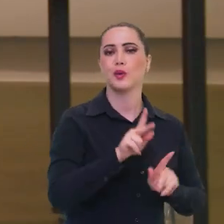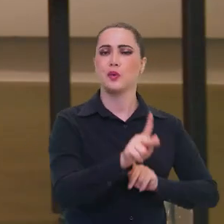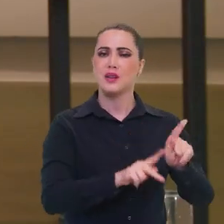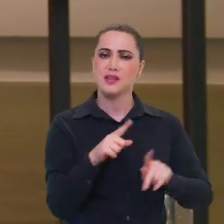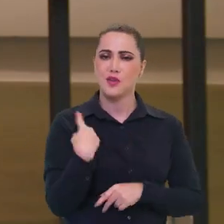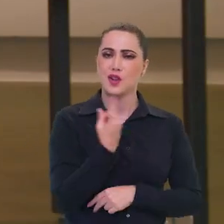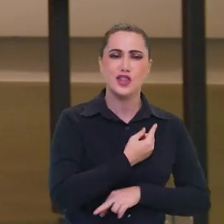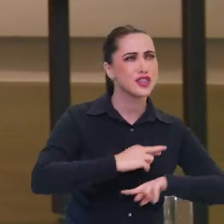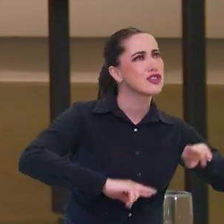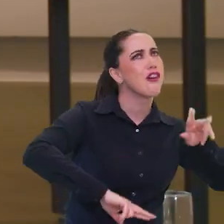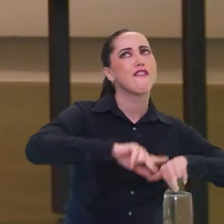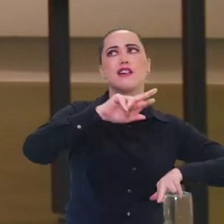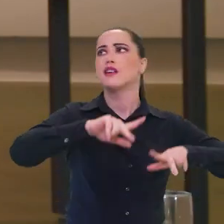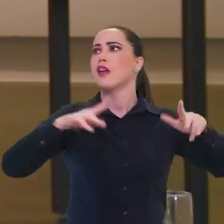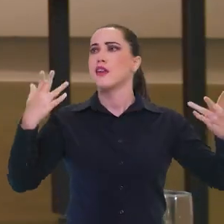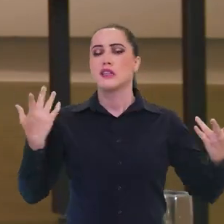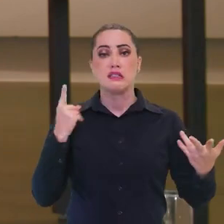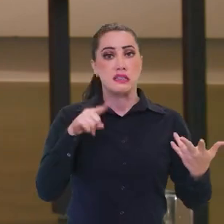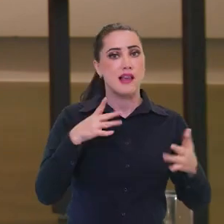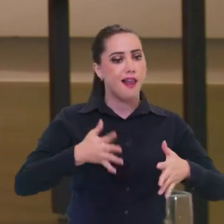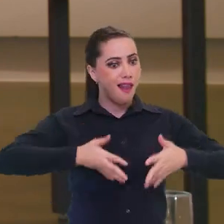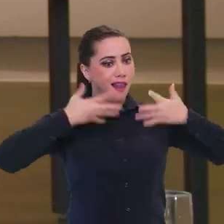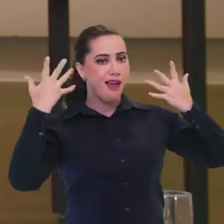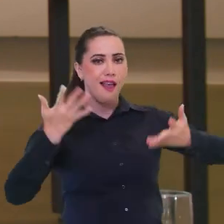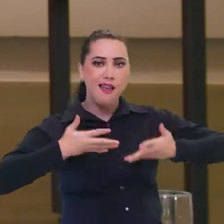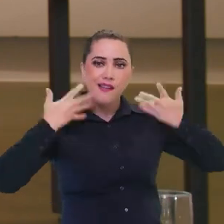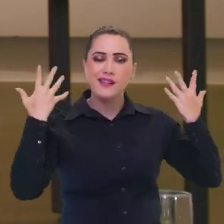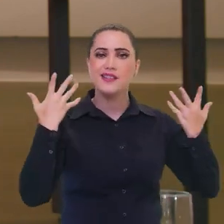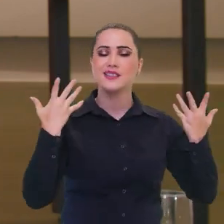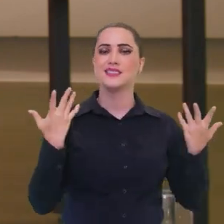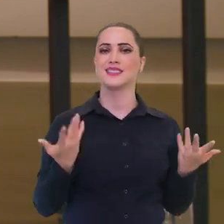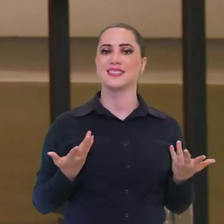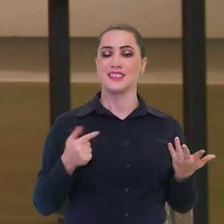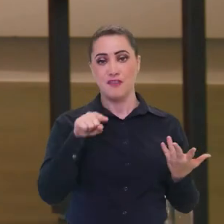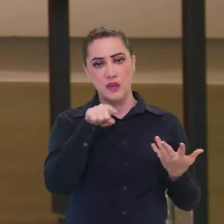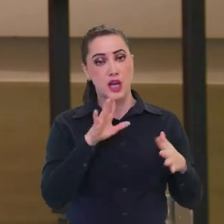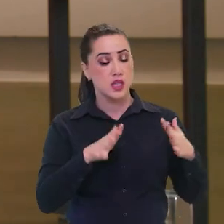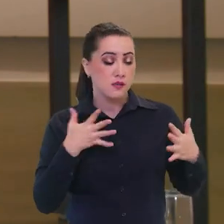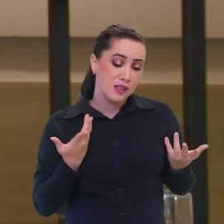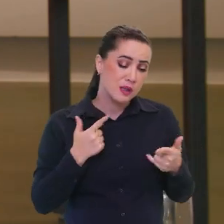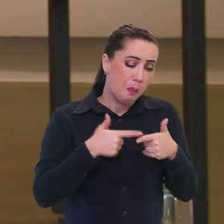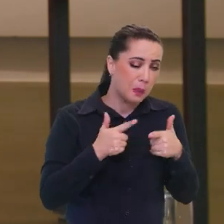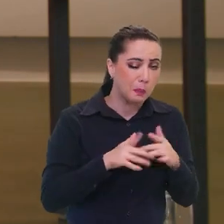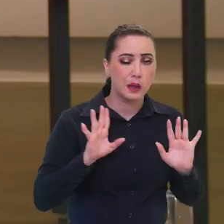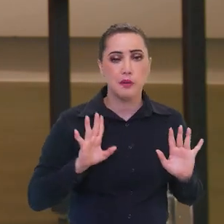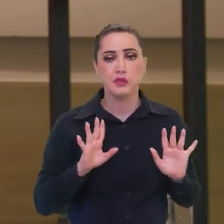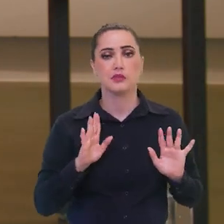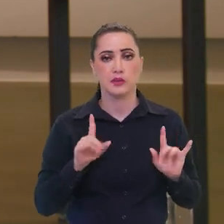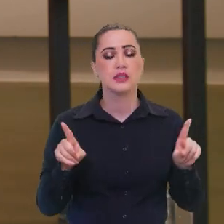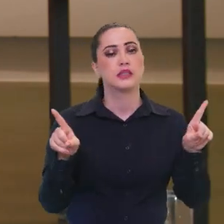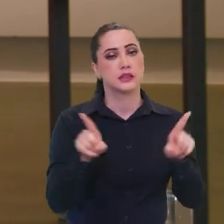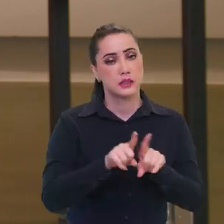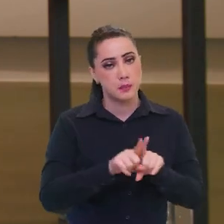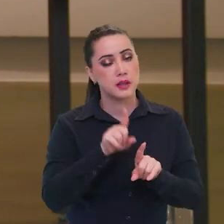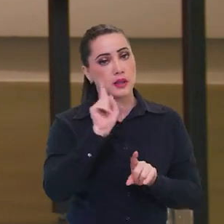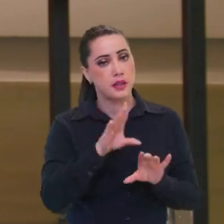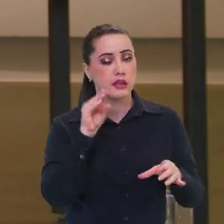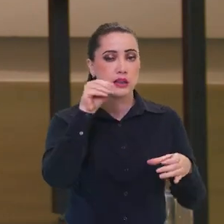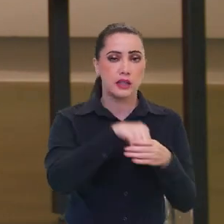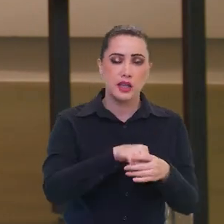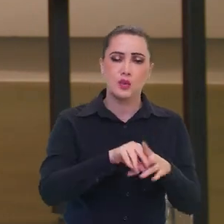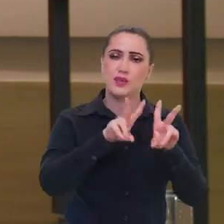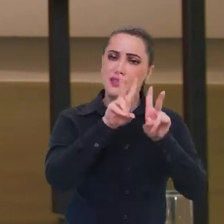assim, essa diversidade, essa alegria, essas, essas nossas, esses conflitos que existem, também,